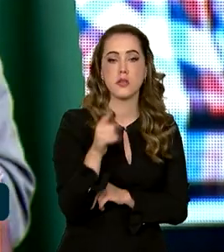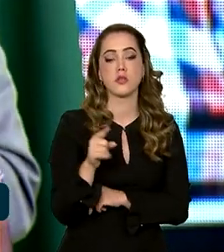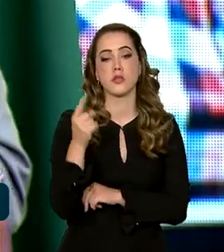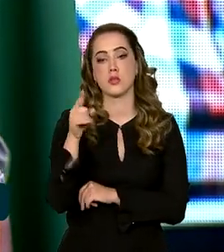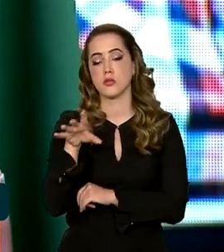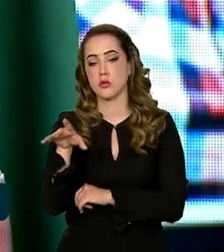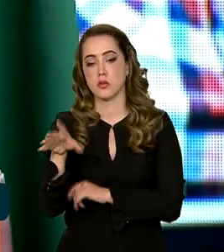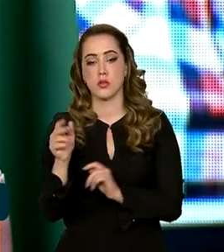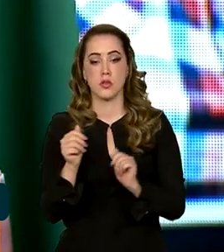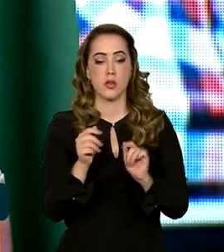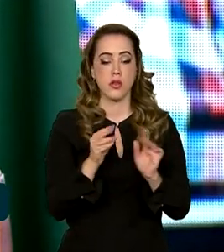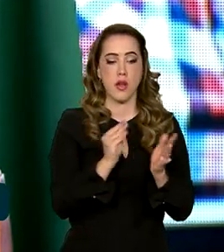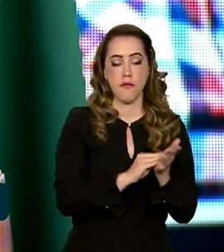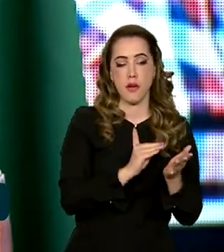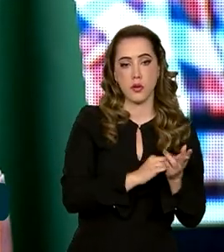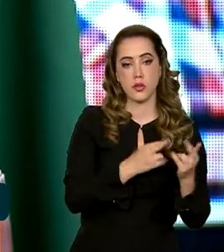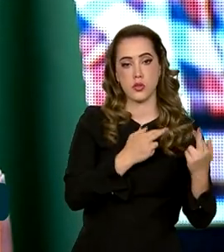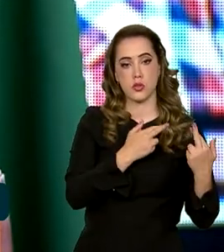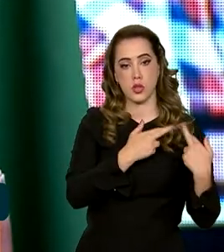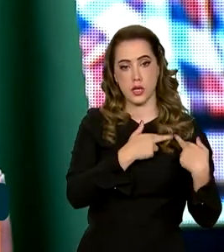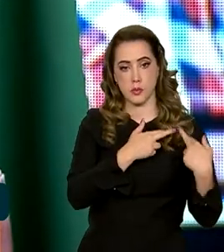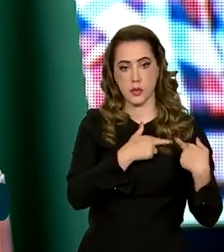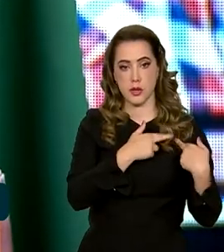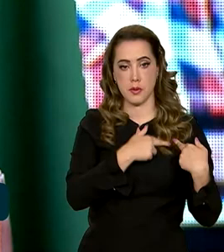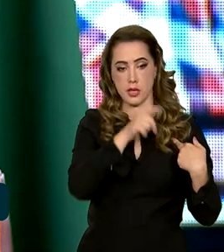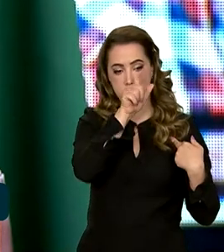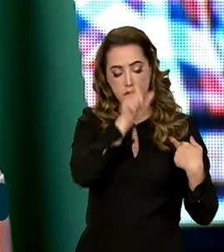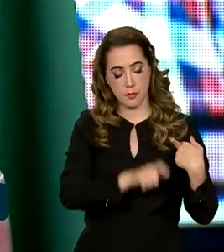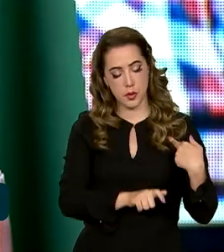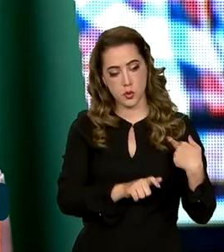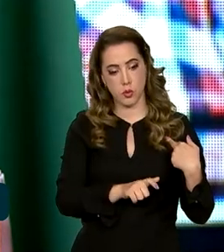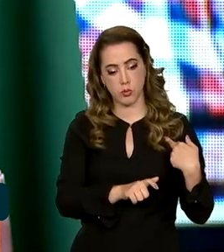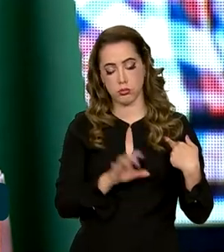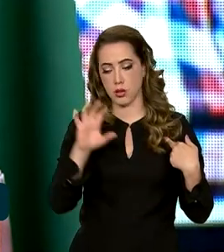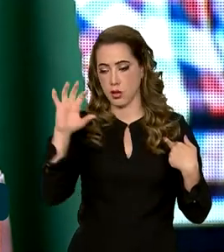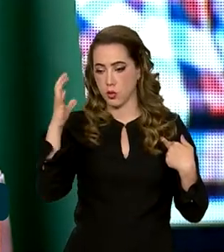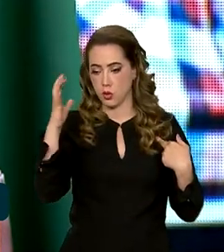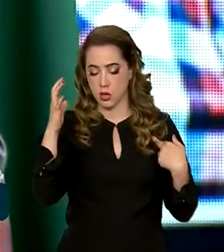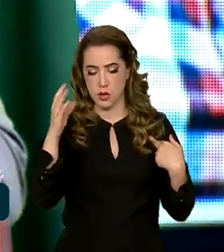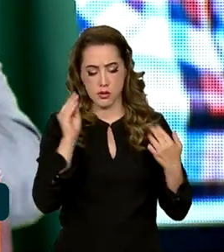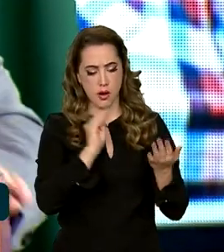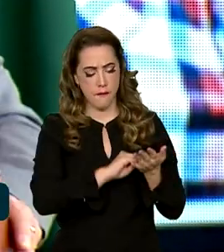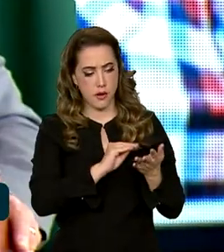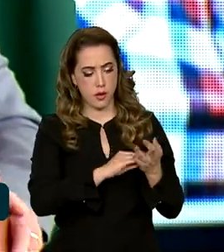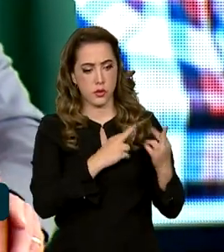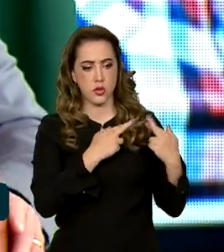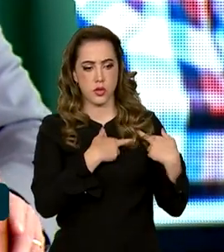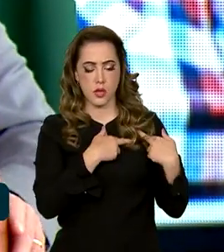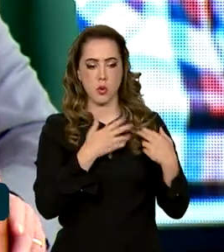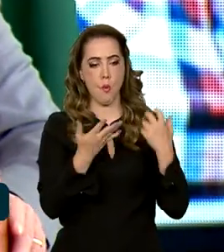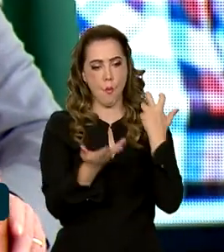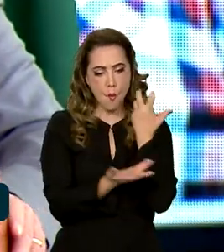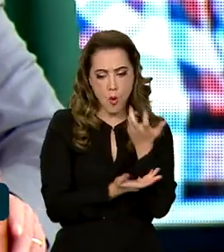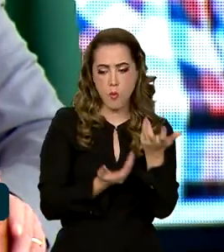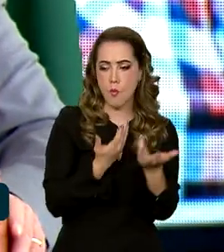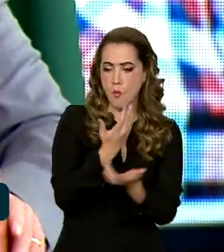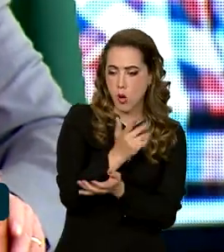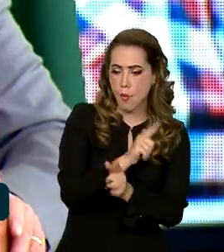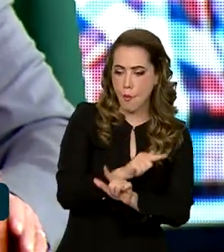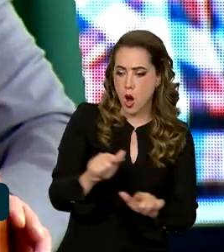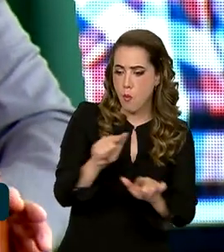lado e a irresponsabilidade do ser humano do outro de tanto desmatar o planeta